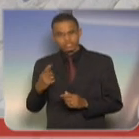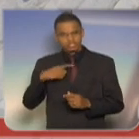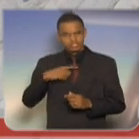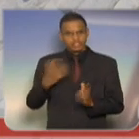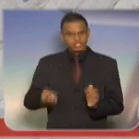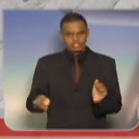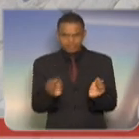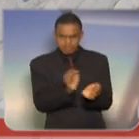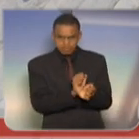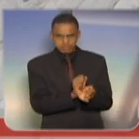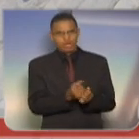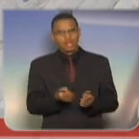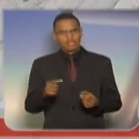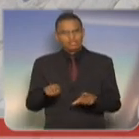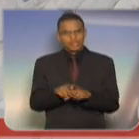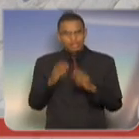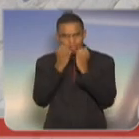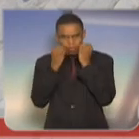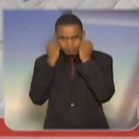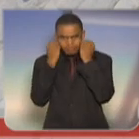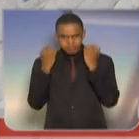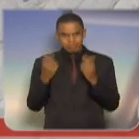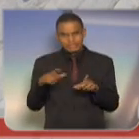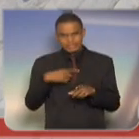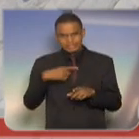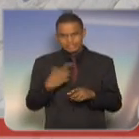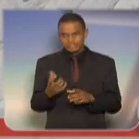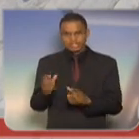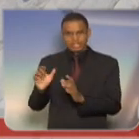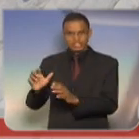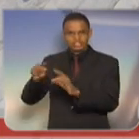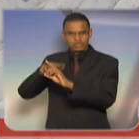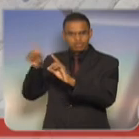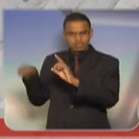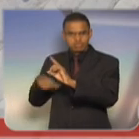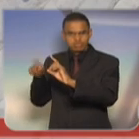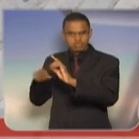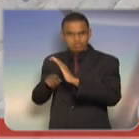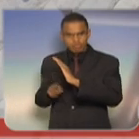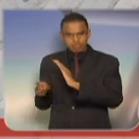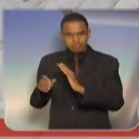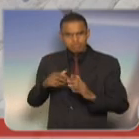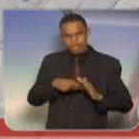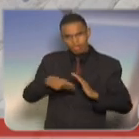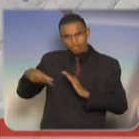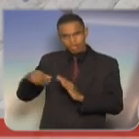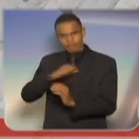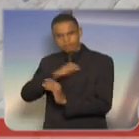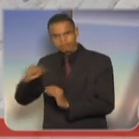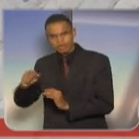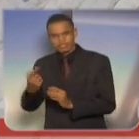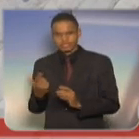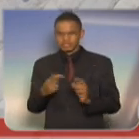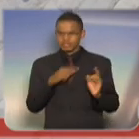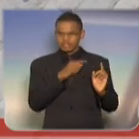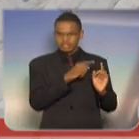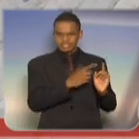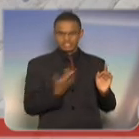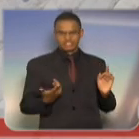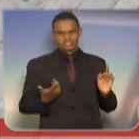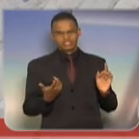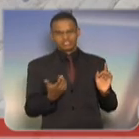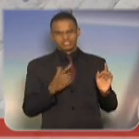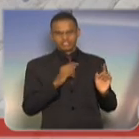amordaçado, e ele matou esse tenente dentro de uma caverna, lá no Vale do Ribeira. Então, esses são esses heróis, são esses